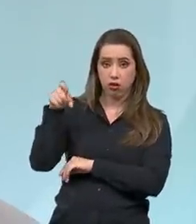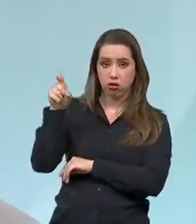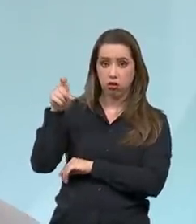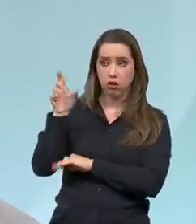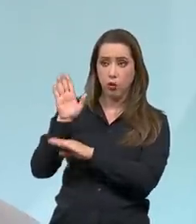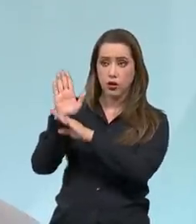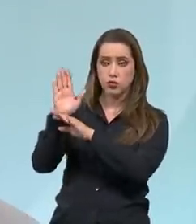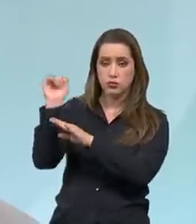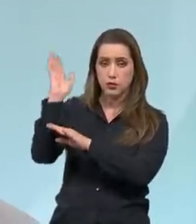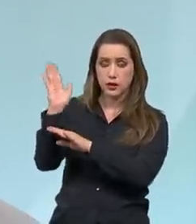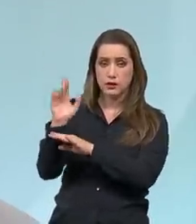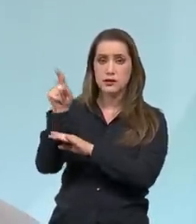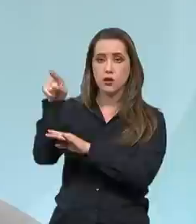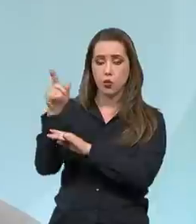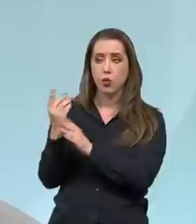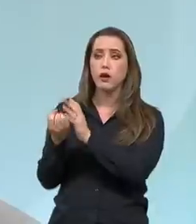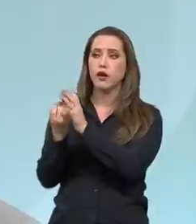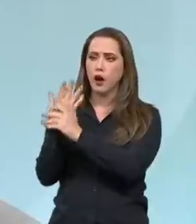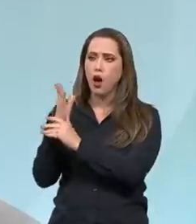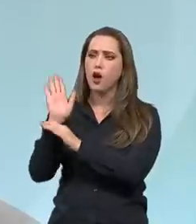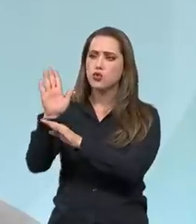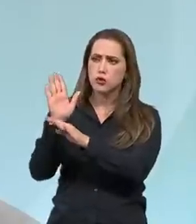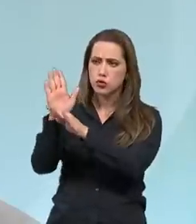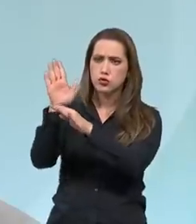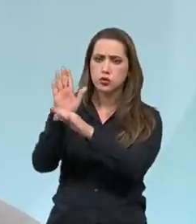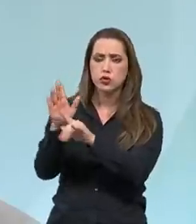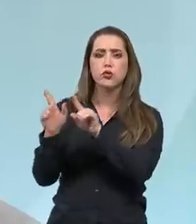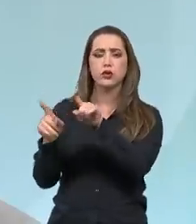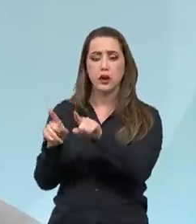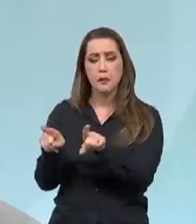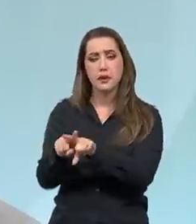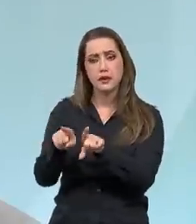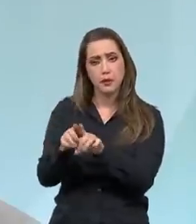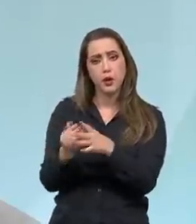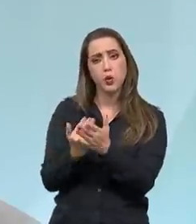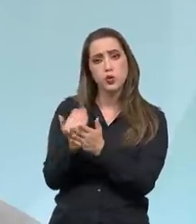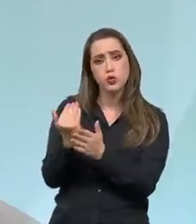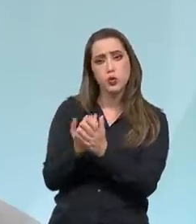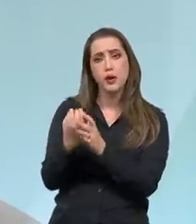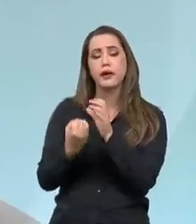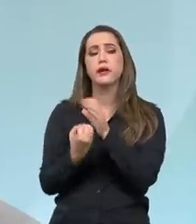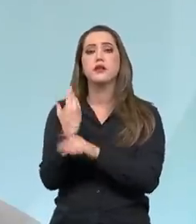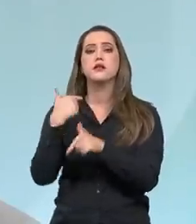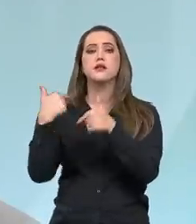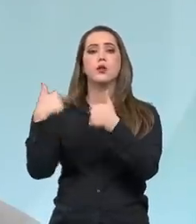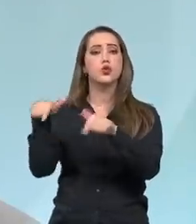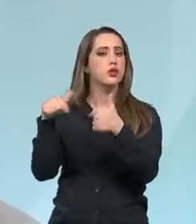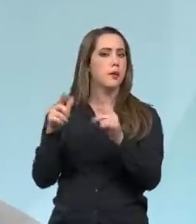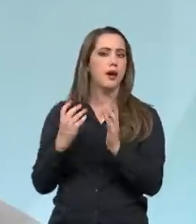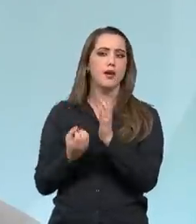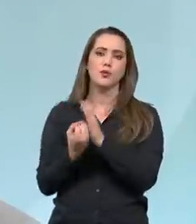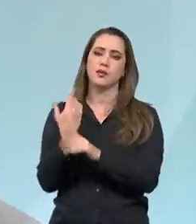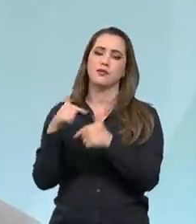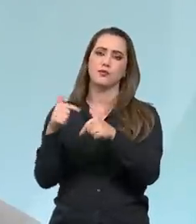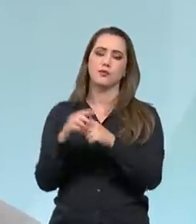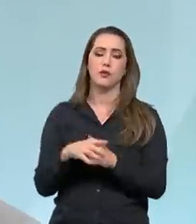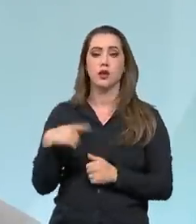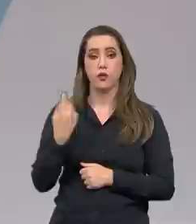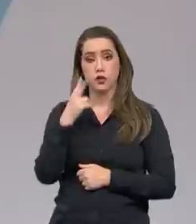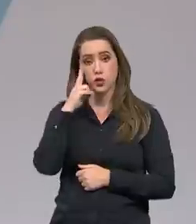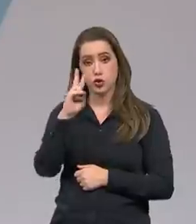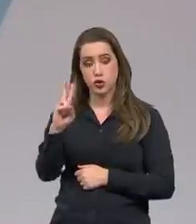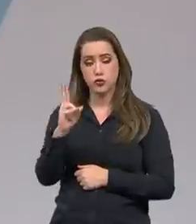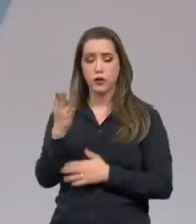concorra com o mercado de trabalho. Nós temos a coexistência desses dois fatores. Então, de fato, nós estamos experimentando hoje a chamada rampa da ascensão social.